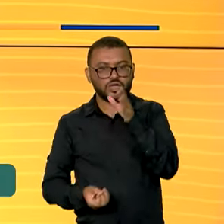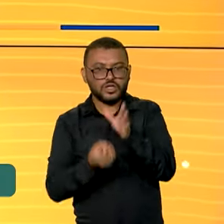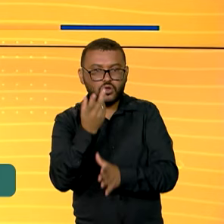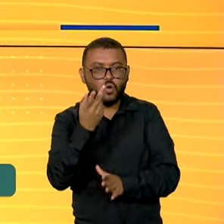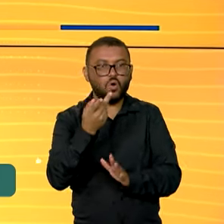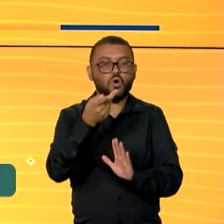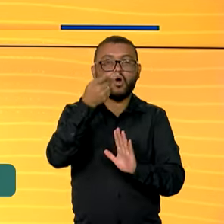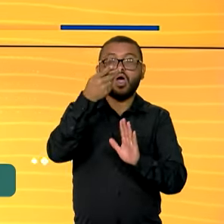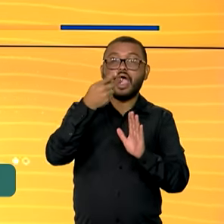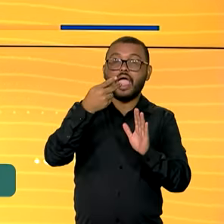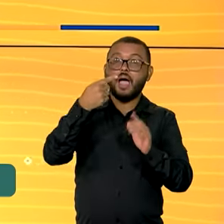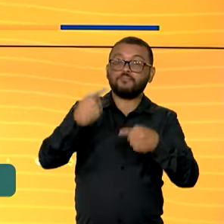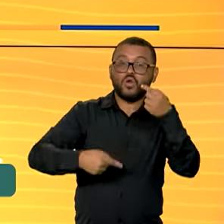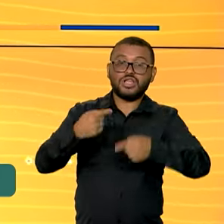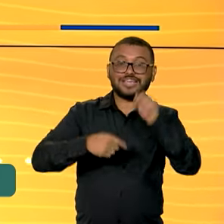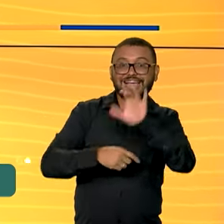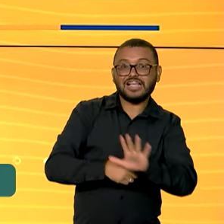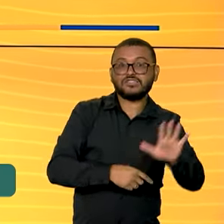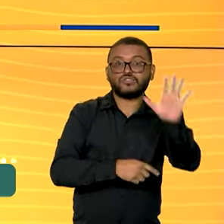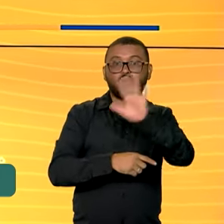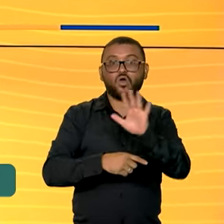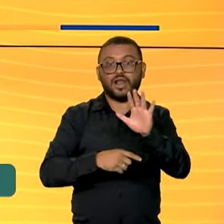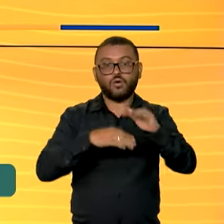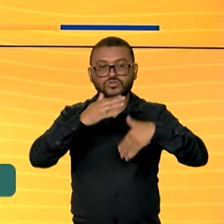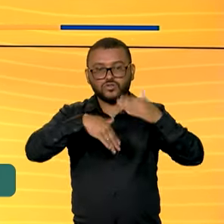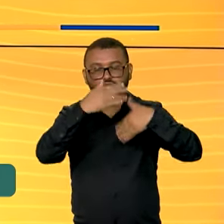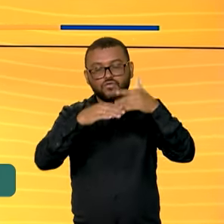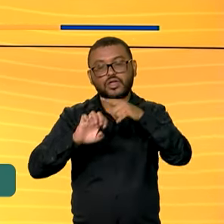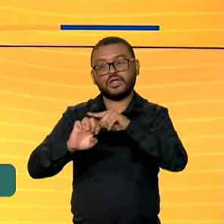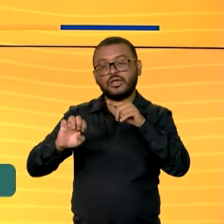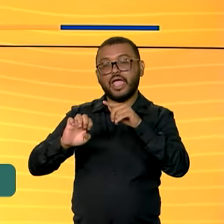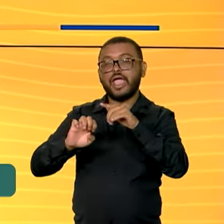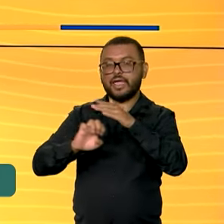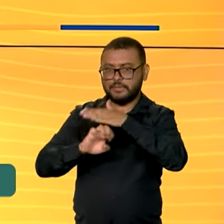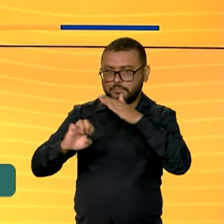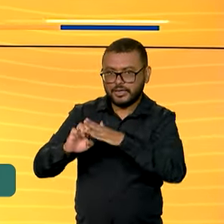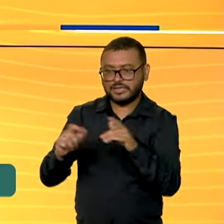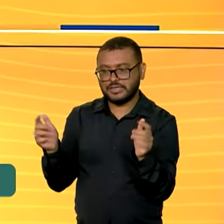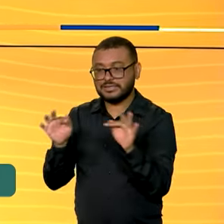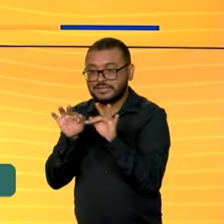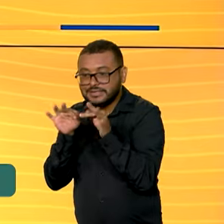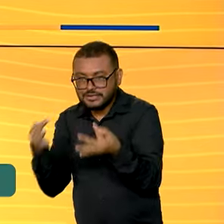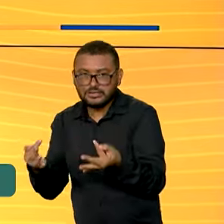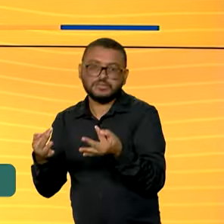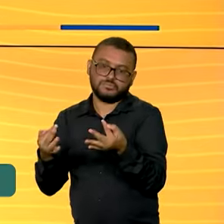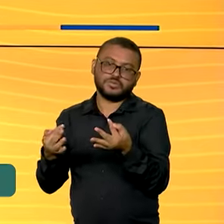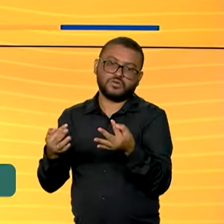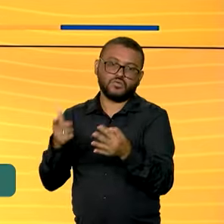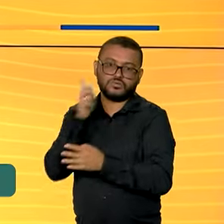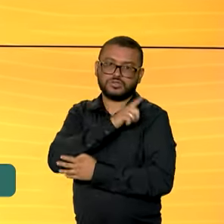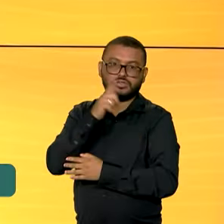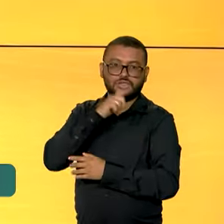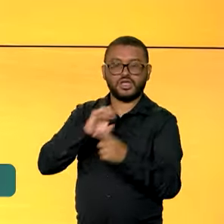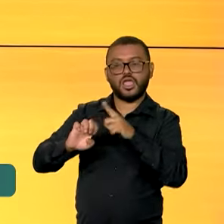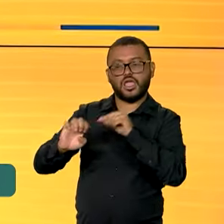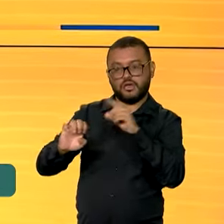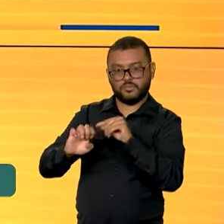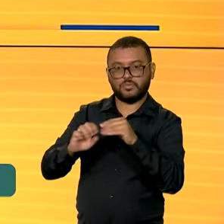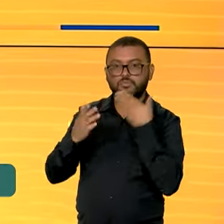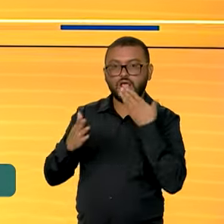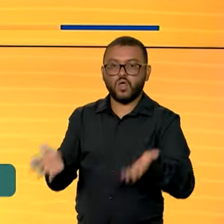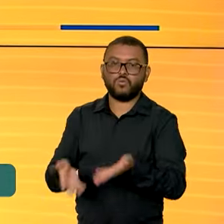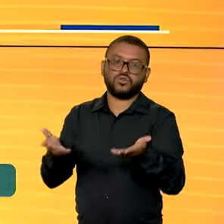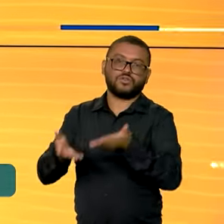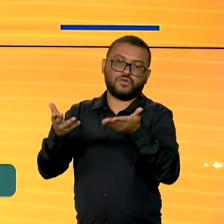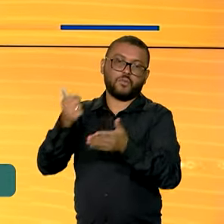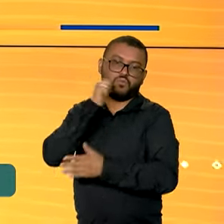lançou a Política Nacional de Desenvolvimento das Microempresas e Empresas de Pequeno Porte e ainda a Estratégia Nacional